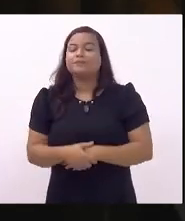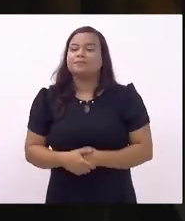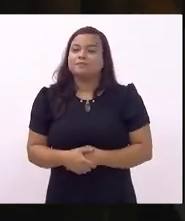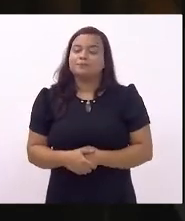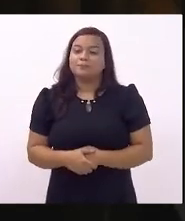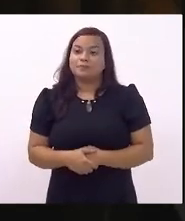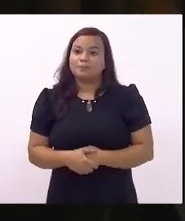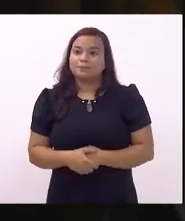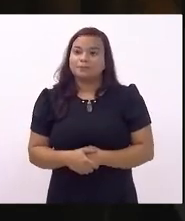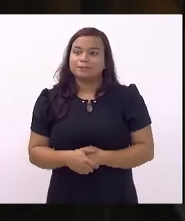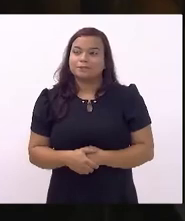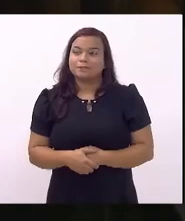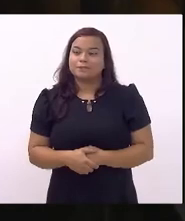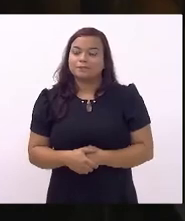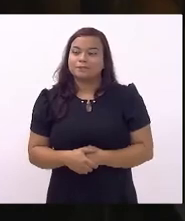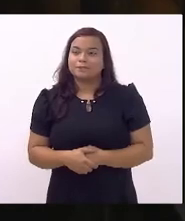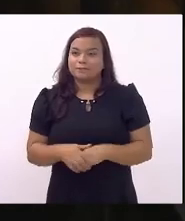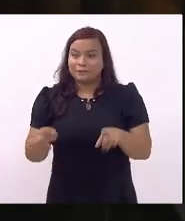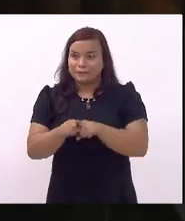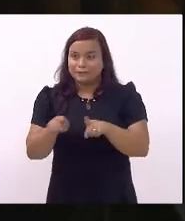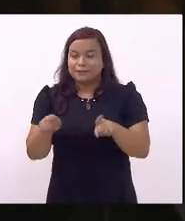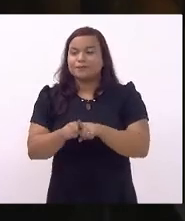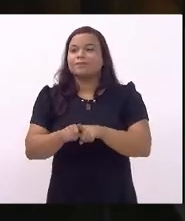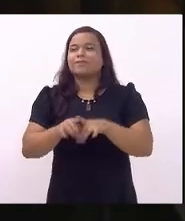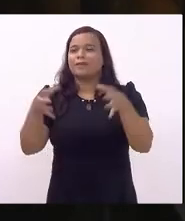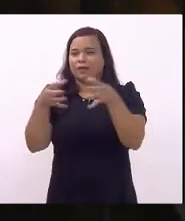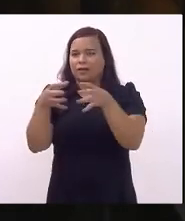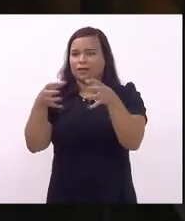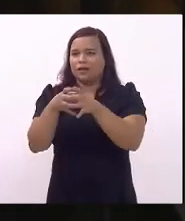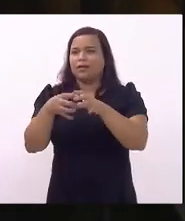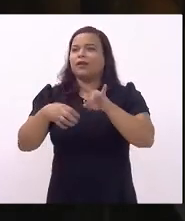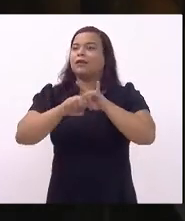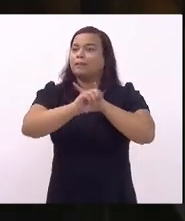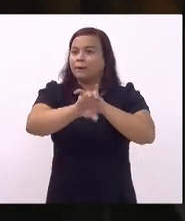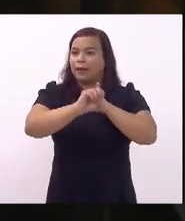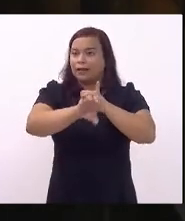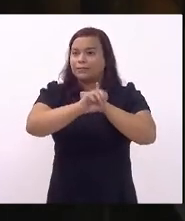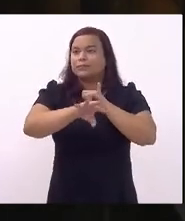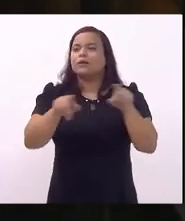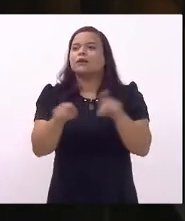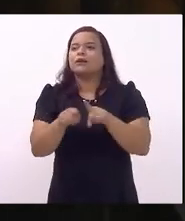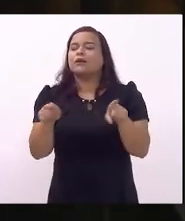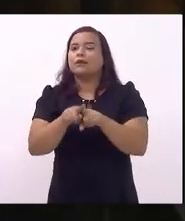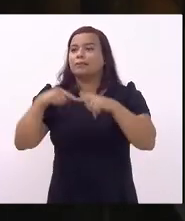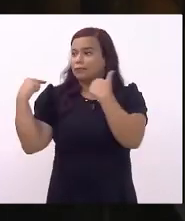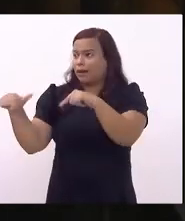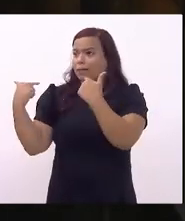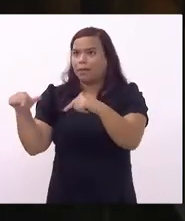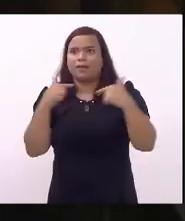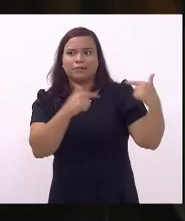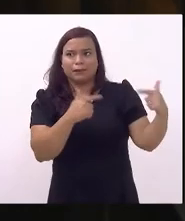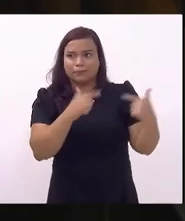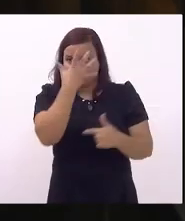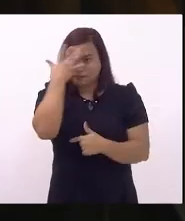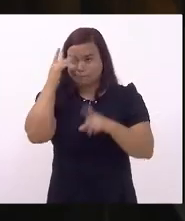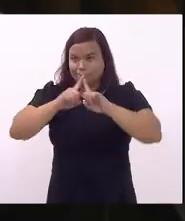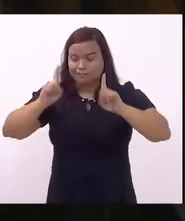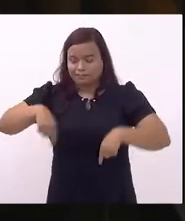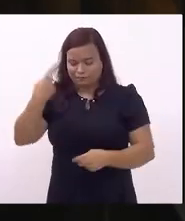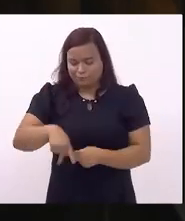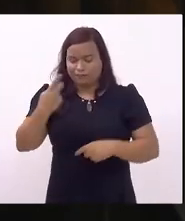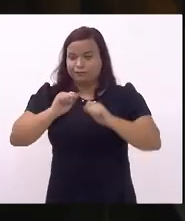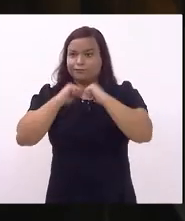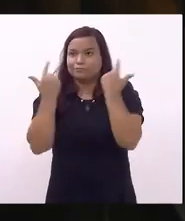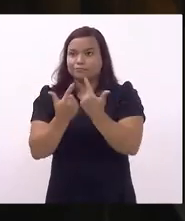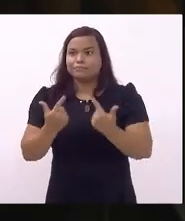sociais imprensa trabalhadoras e trabalhadores desta casa de fato